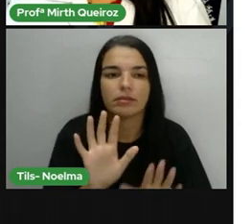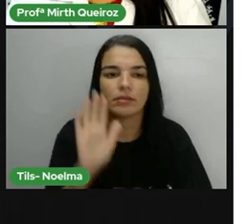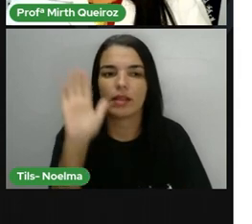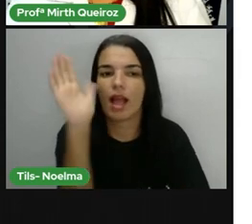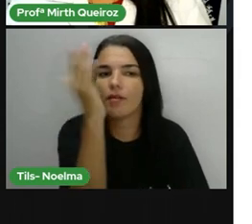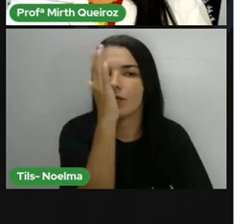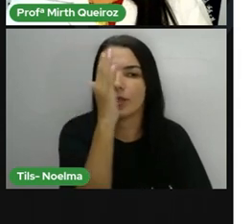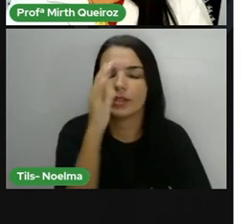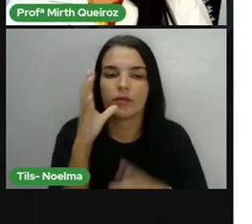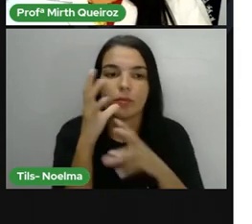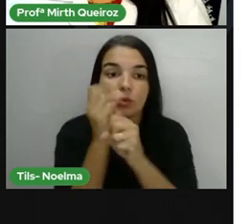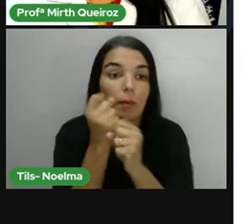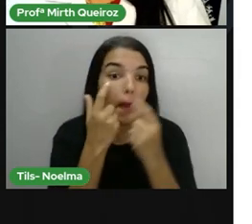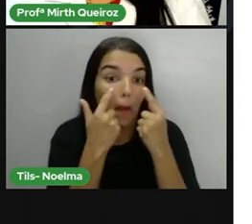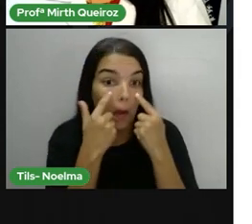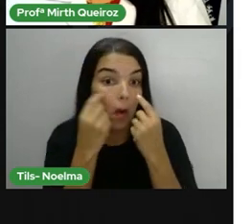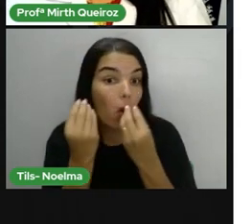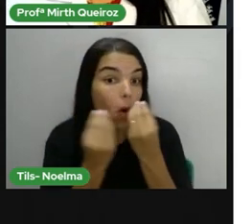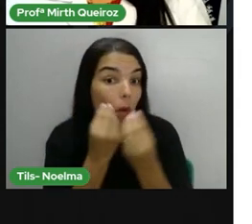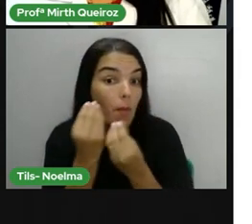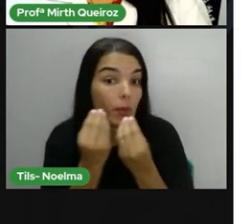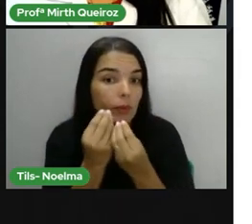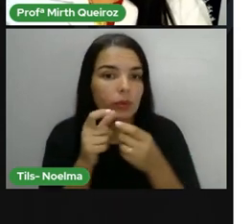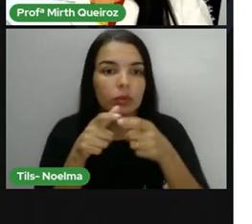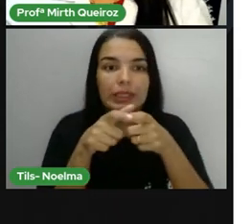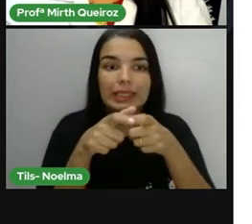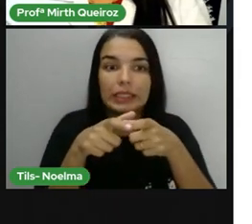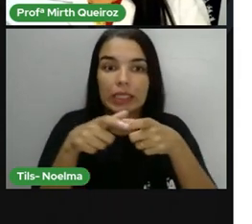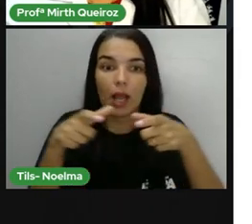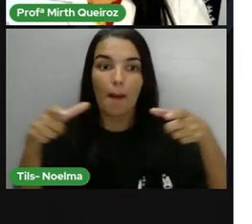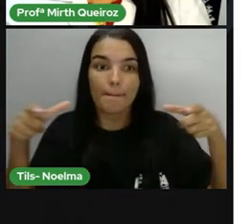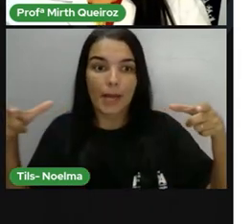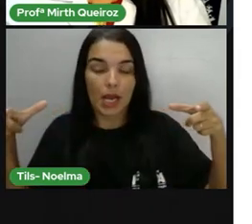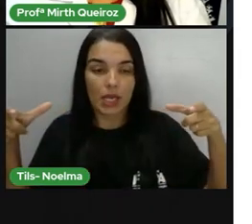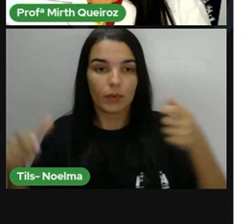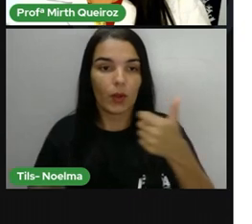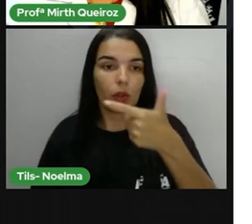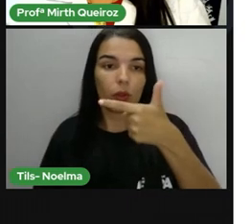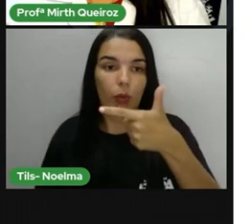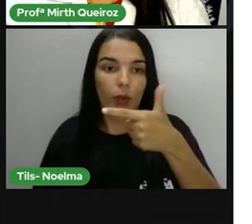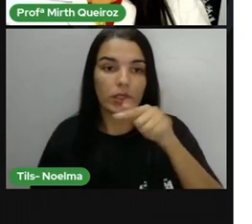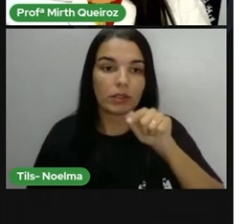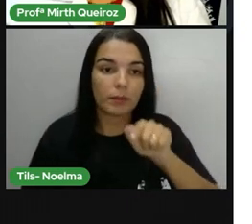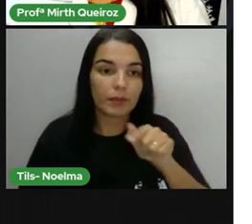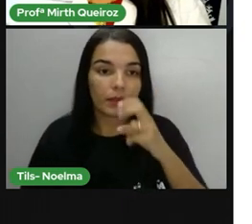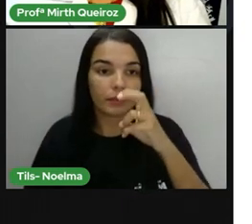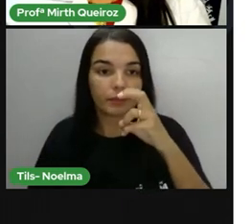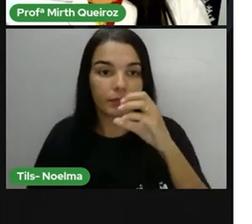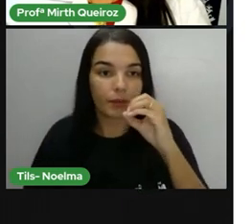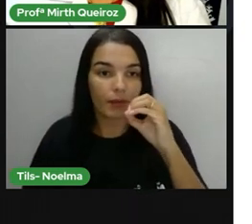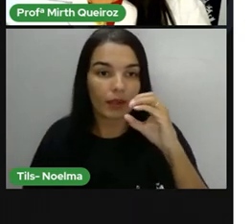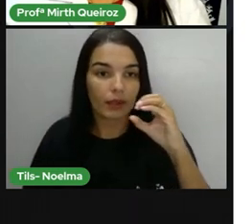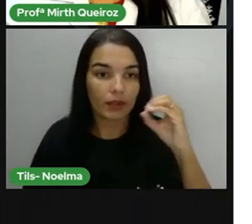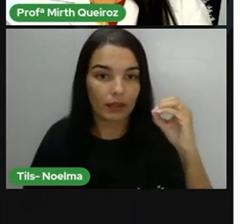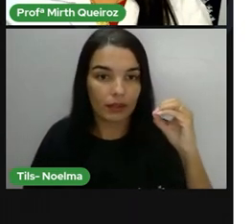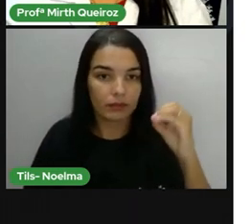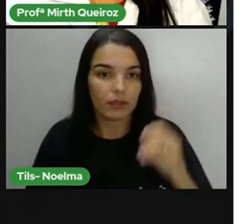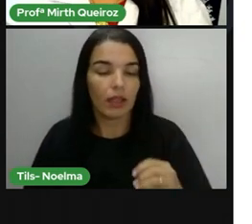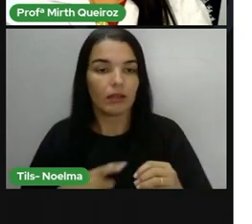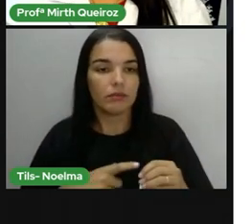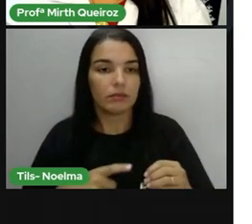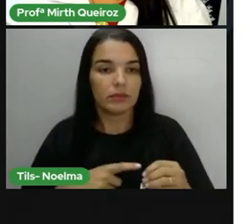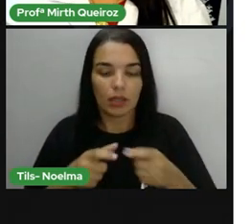pés de umbu. Então, olha, o tamanho, 2.500 hectares. Pés por hectares,